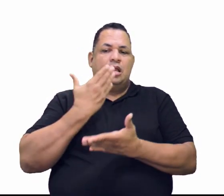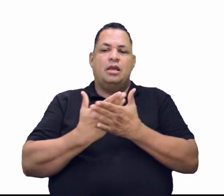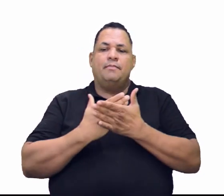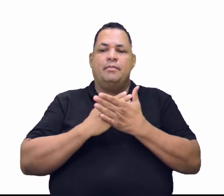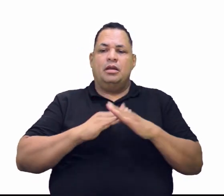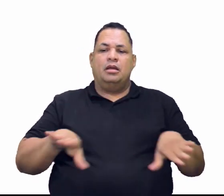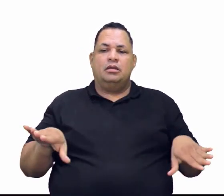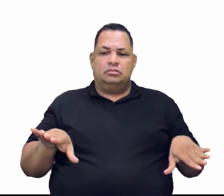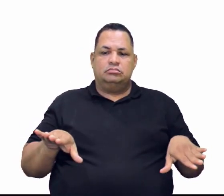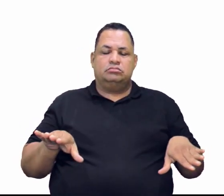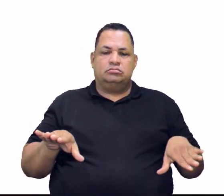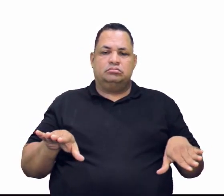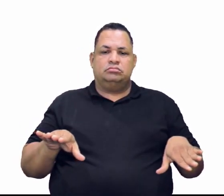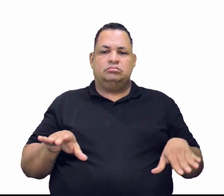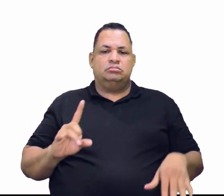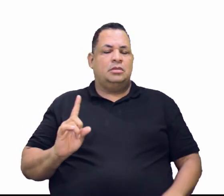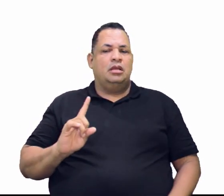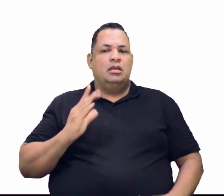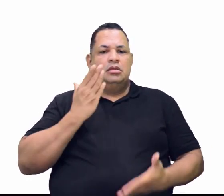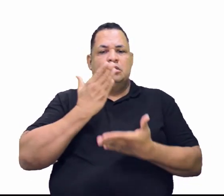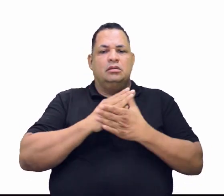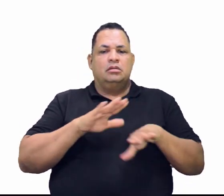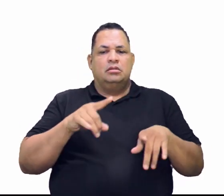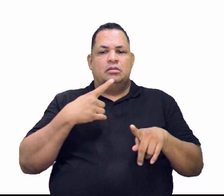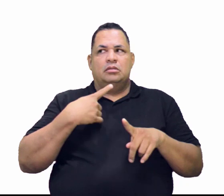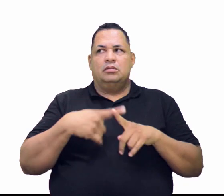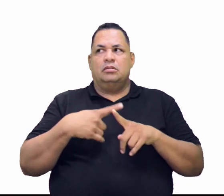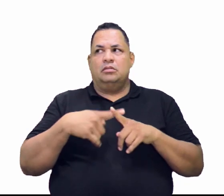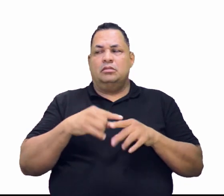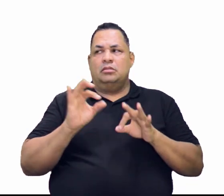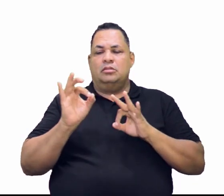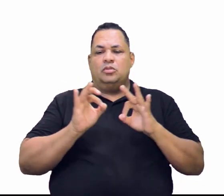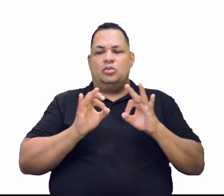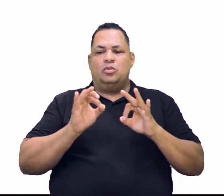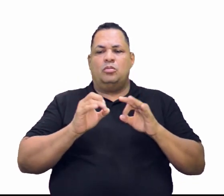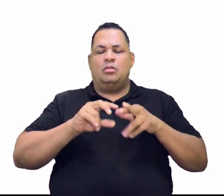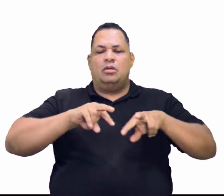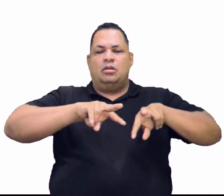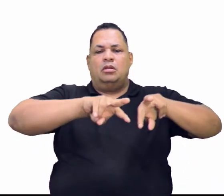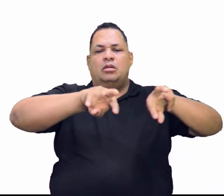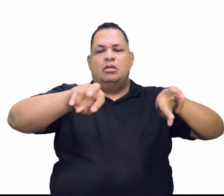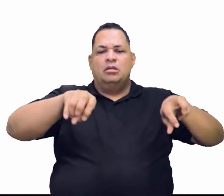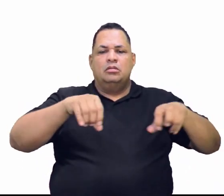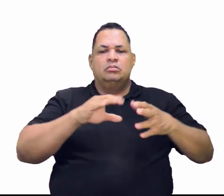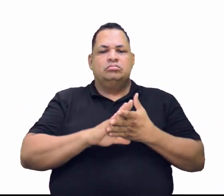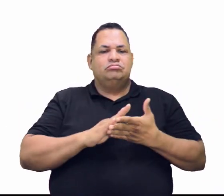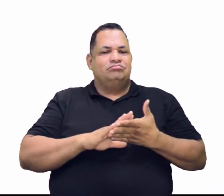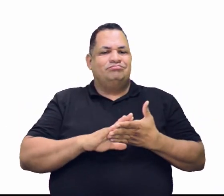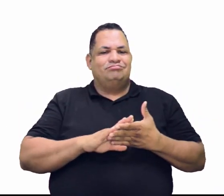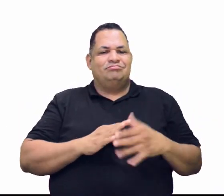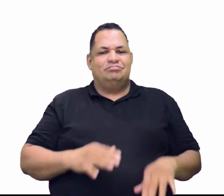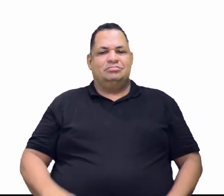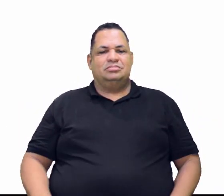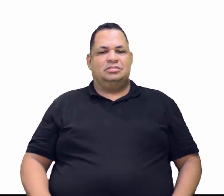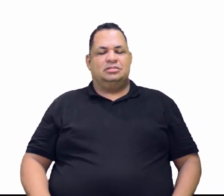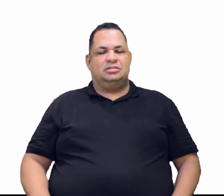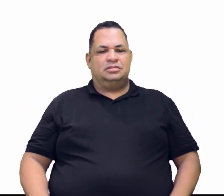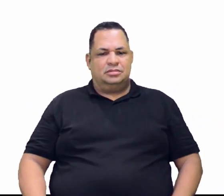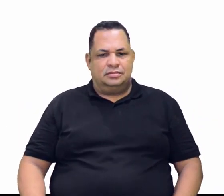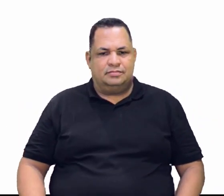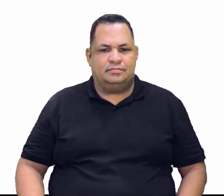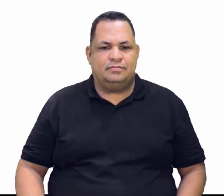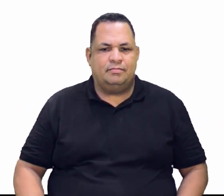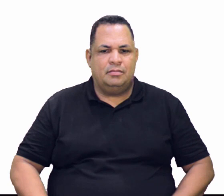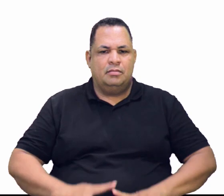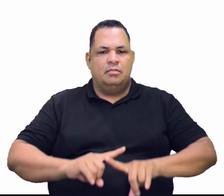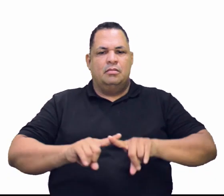Mas por que, pessoal? Vai acabar? Não. Porque é a forma de explorar que é rudimentar. Agora,